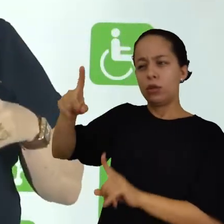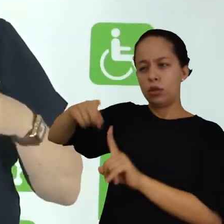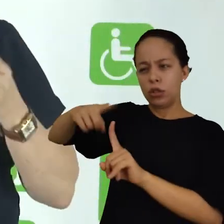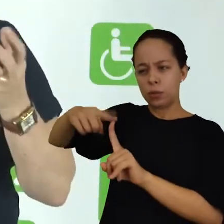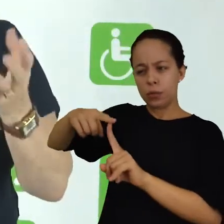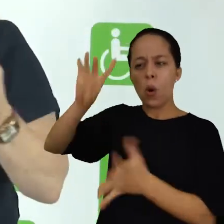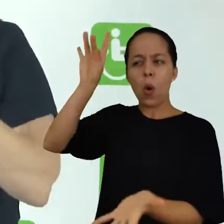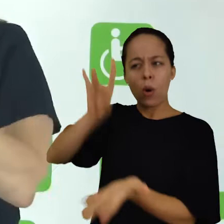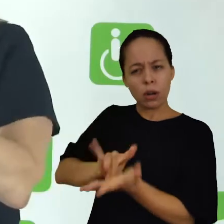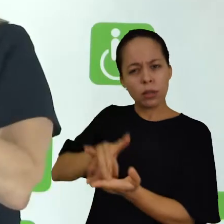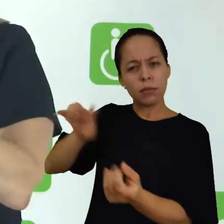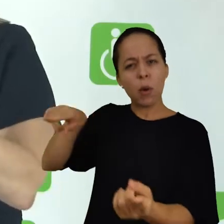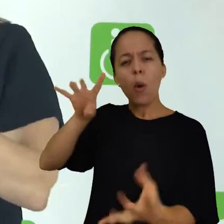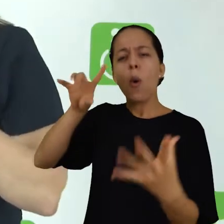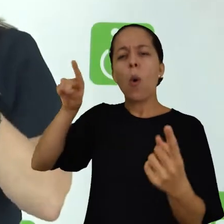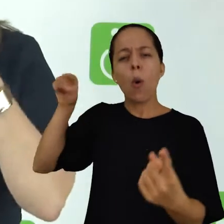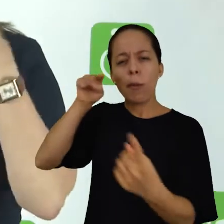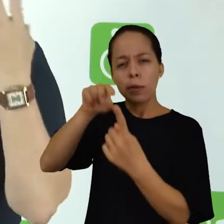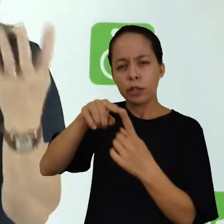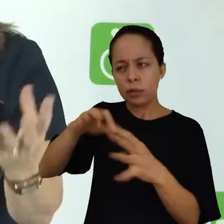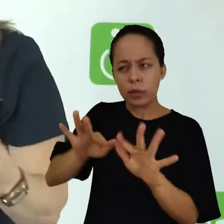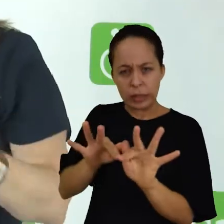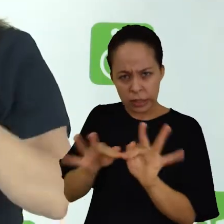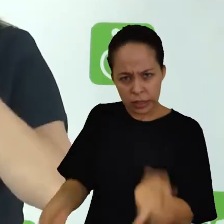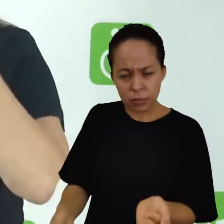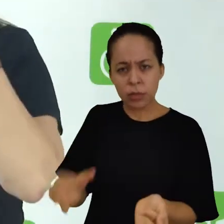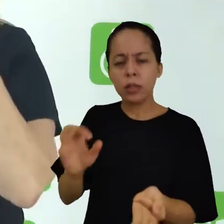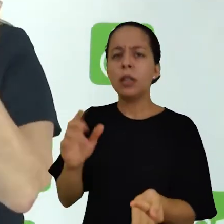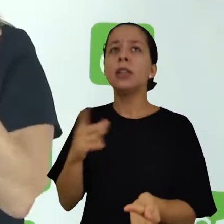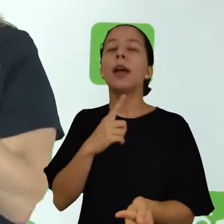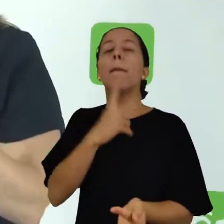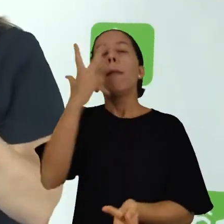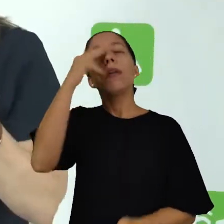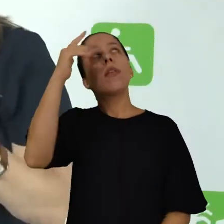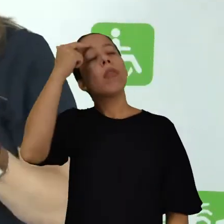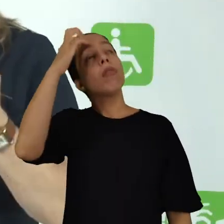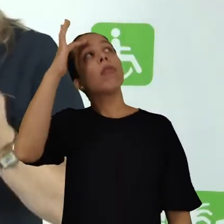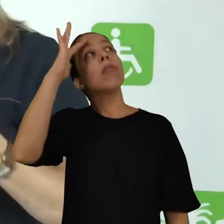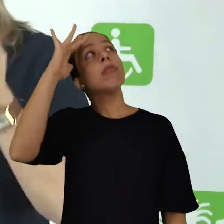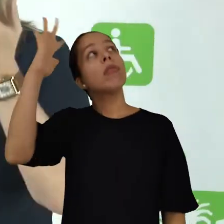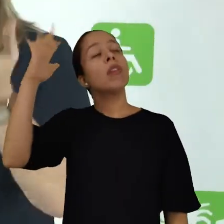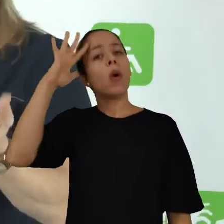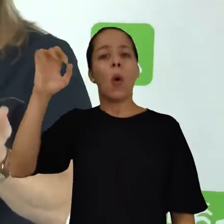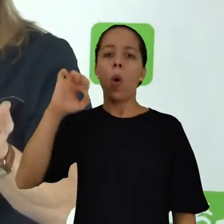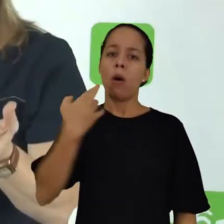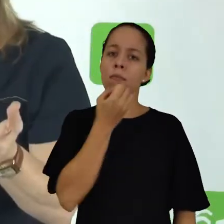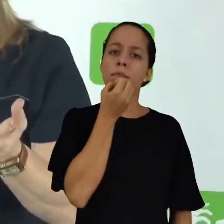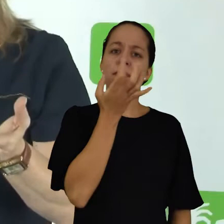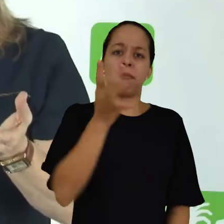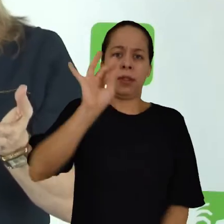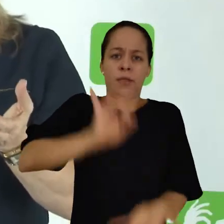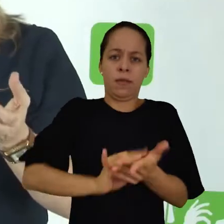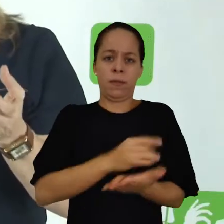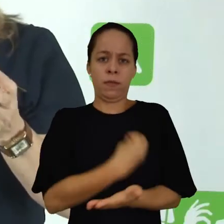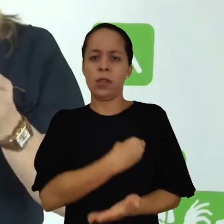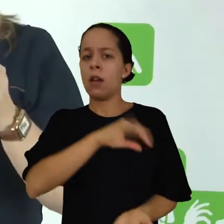dele é o que? É objetivo? É simples? Ele é realista? Ele é idealista em relação às ideias que apresenta?